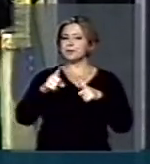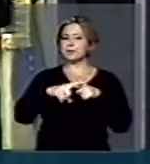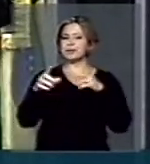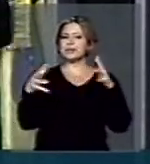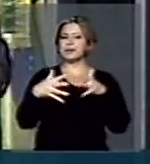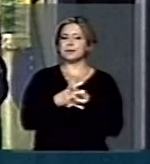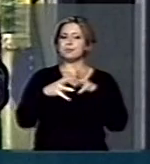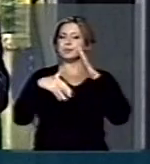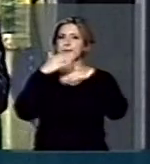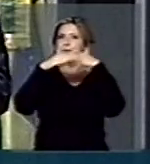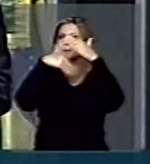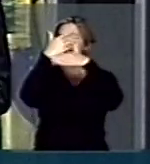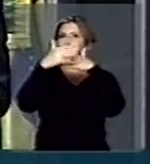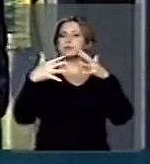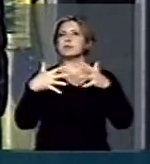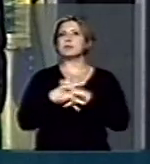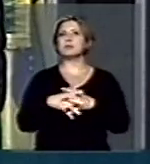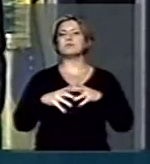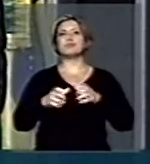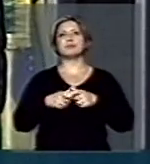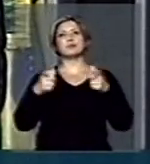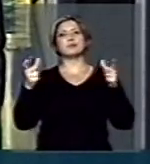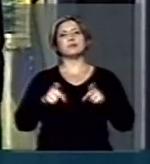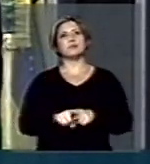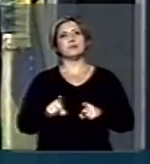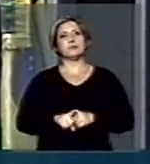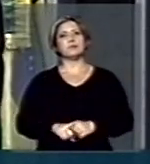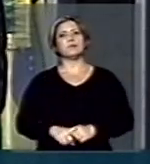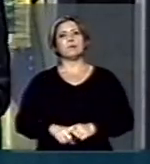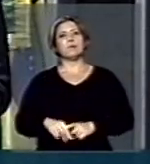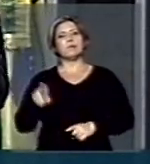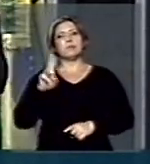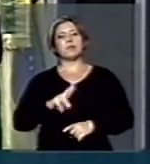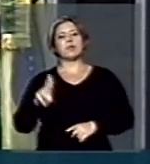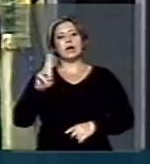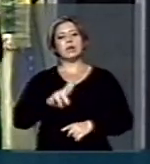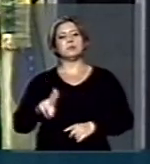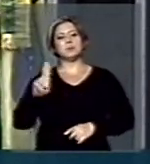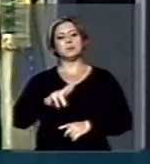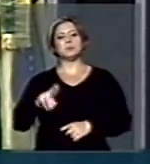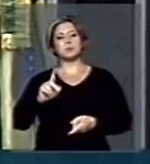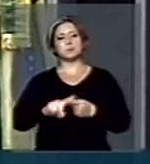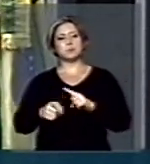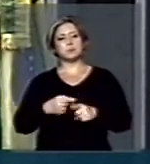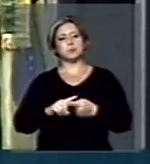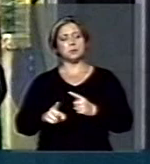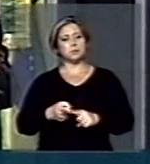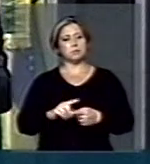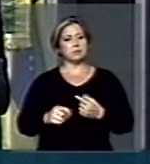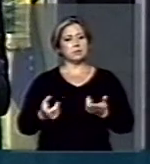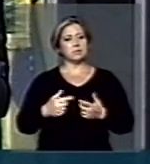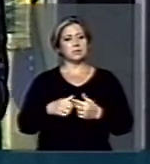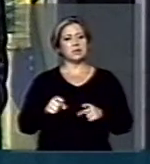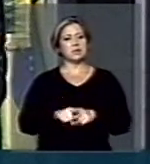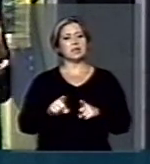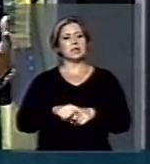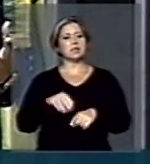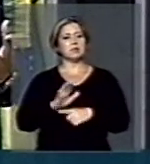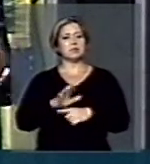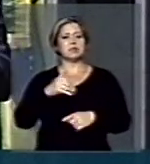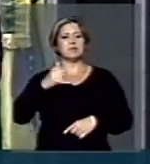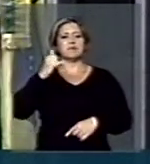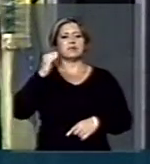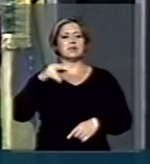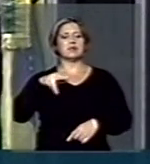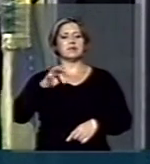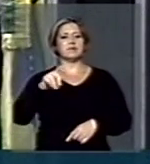comprometendo o crescimento, está sendo inclusive utilizado para artificialmente segurar a infraestrutura, o